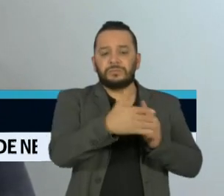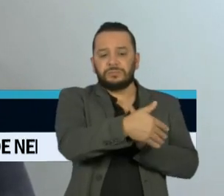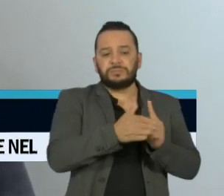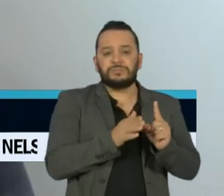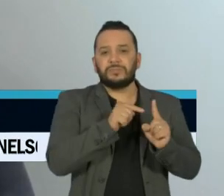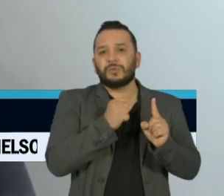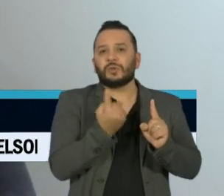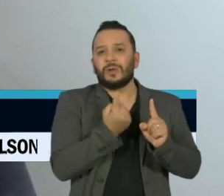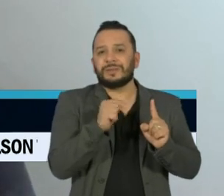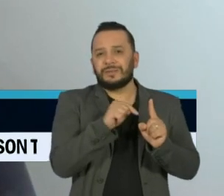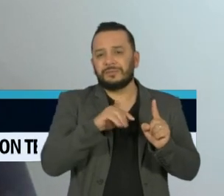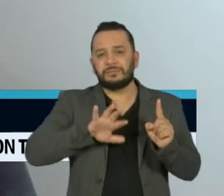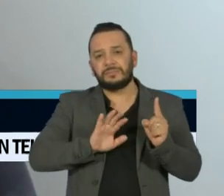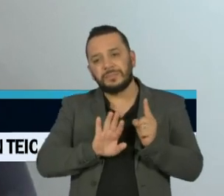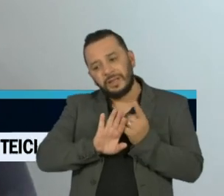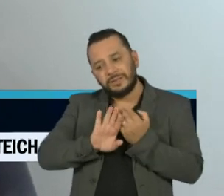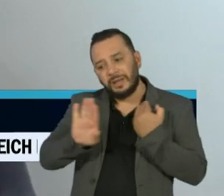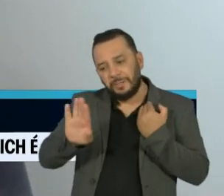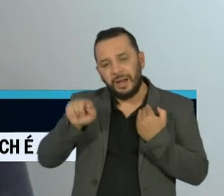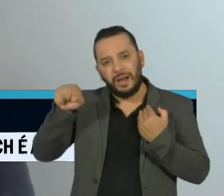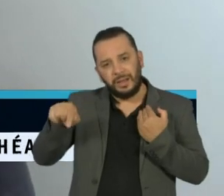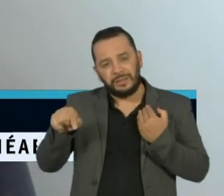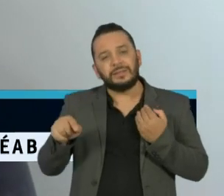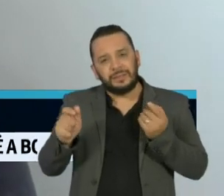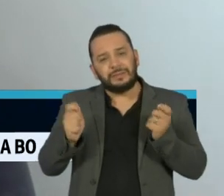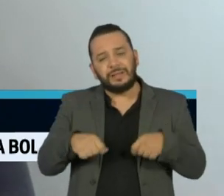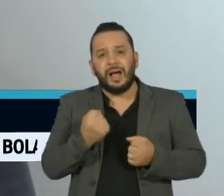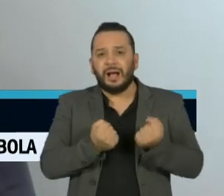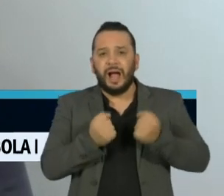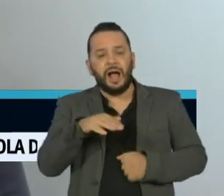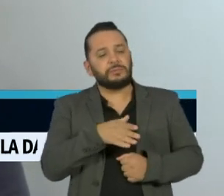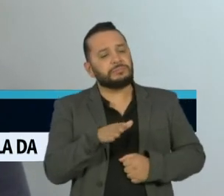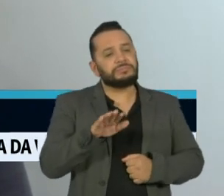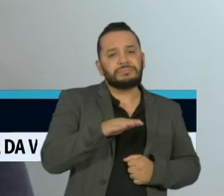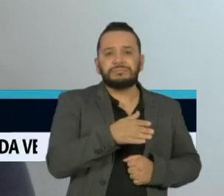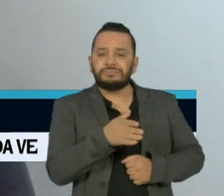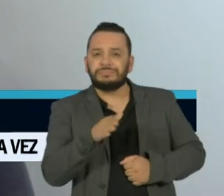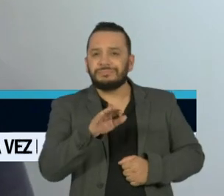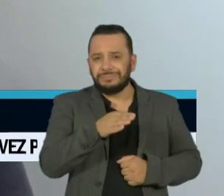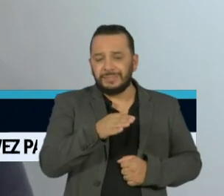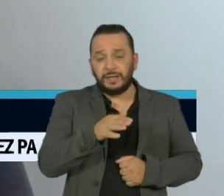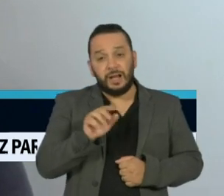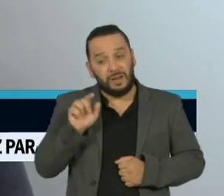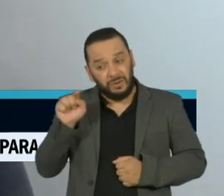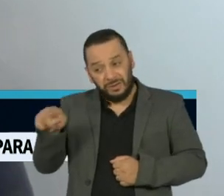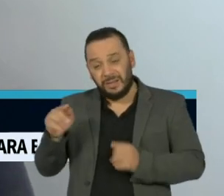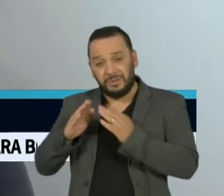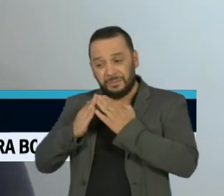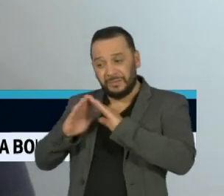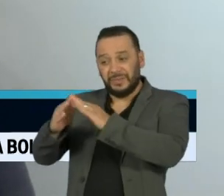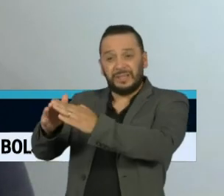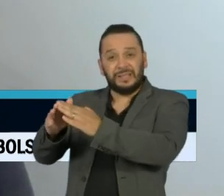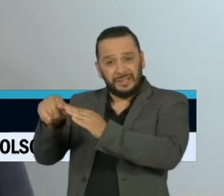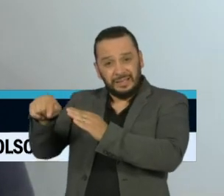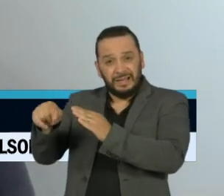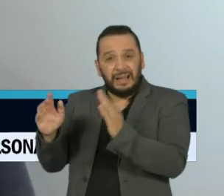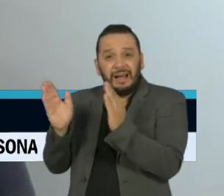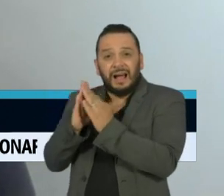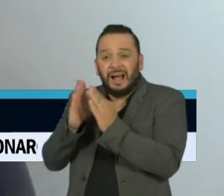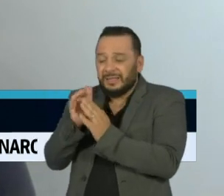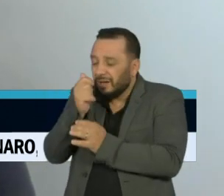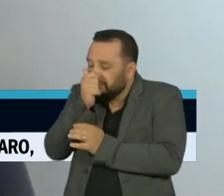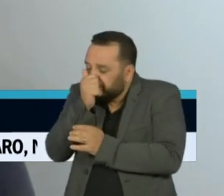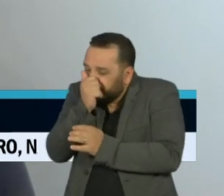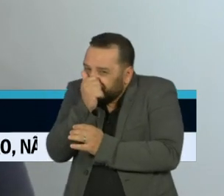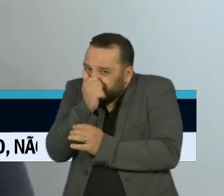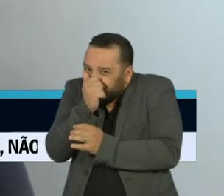e com isso conter a Covid. Daí a doença vai para as periferias onde ela se espalha com casas com uma densidade muito maior,